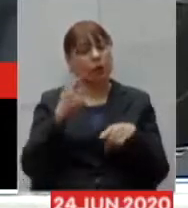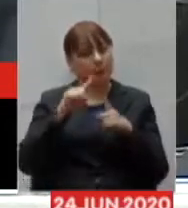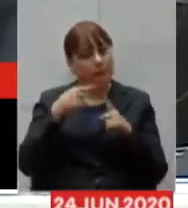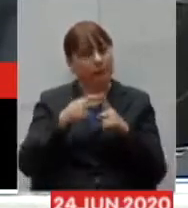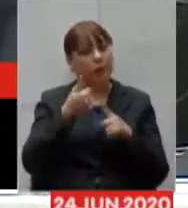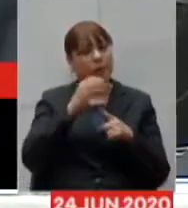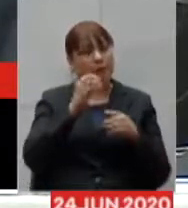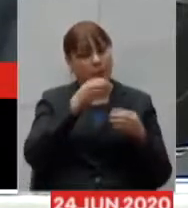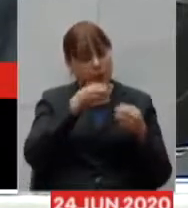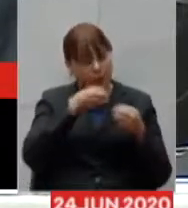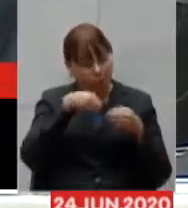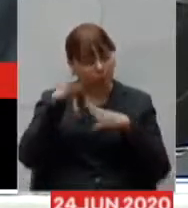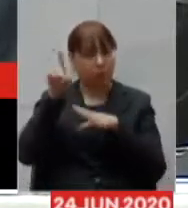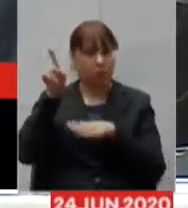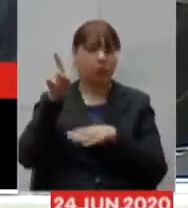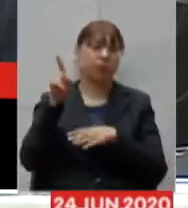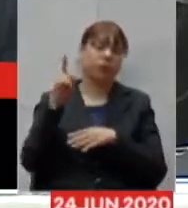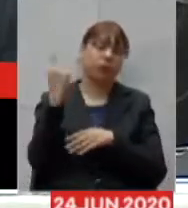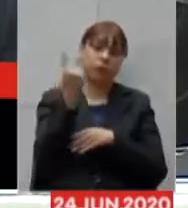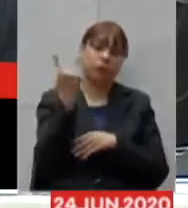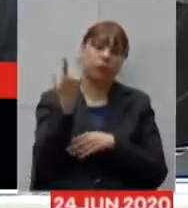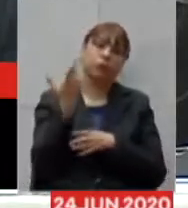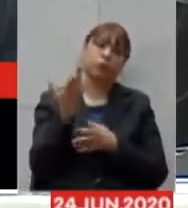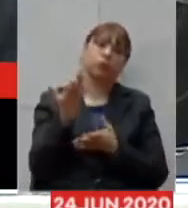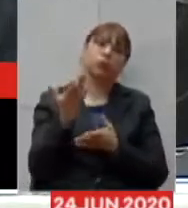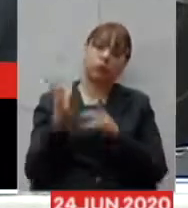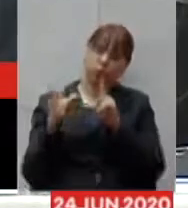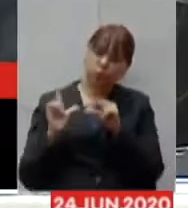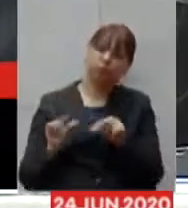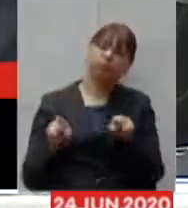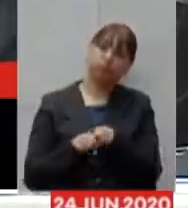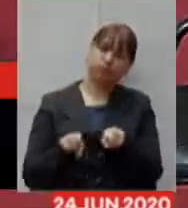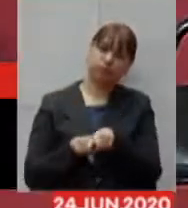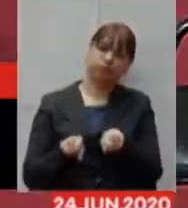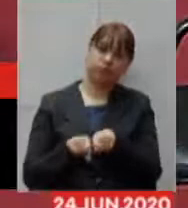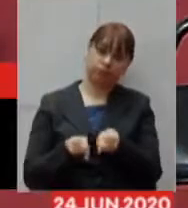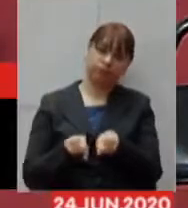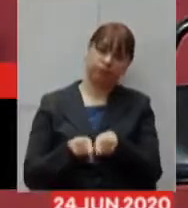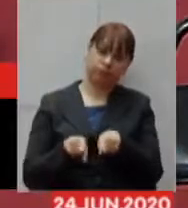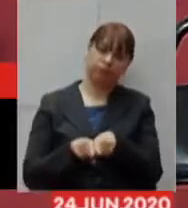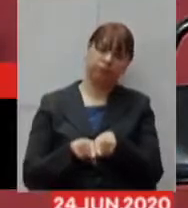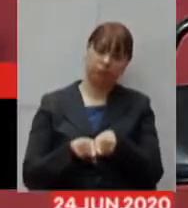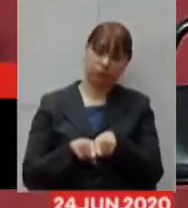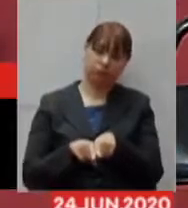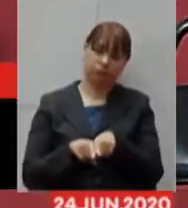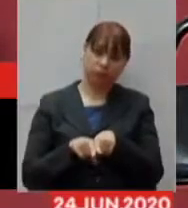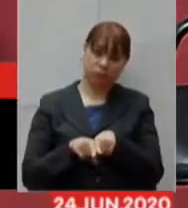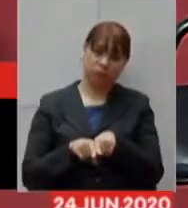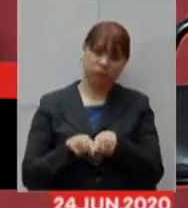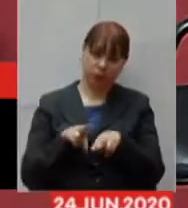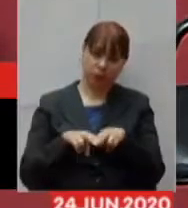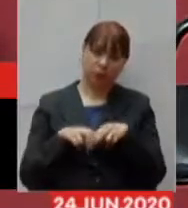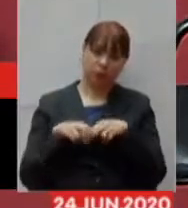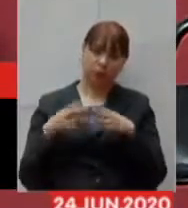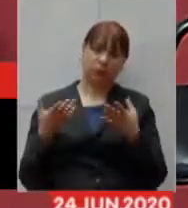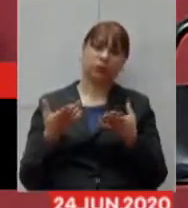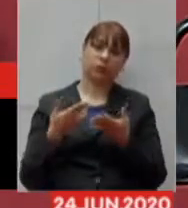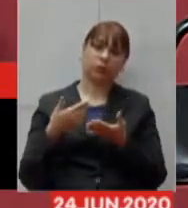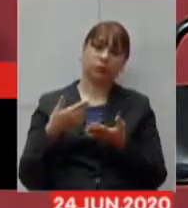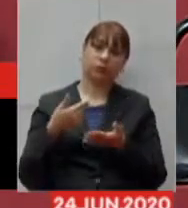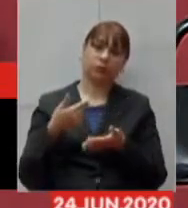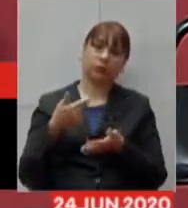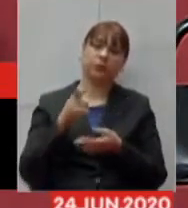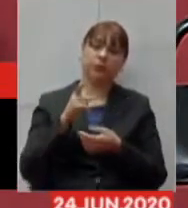no Jequitinhonha nós tivemos uma queda significativa da ocupação com a entrada de operação desses dez novos leitos de terapia